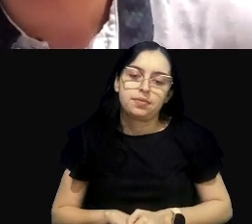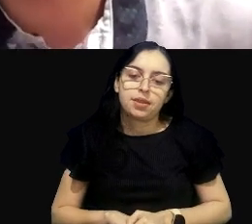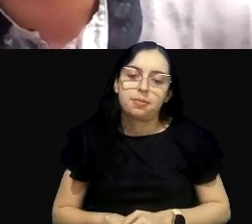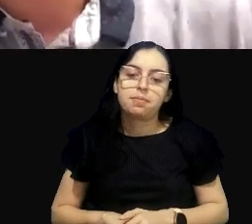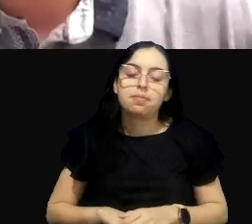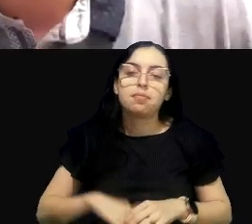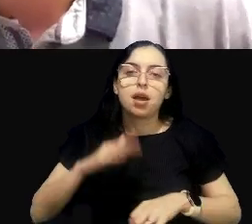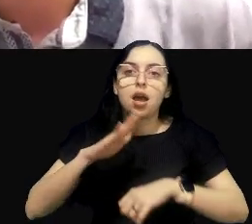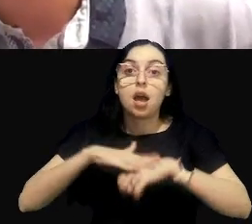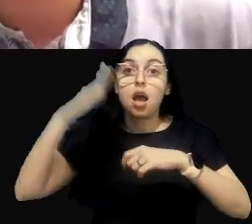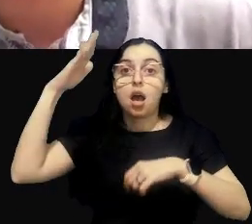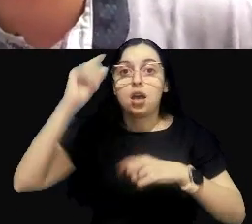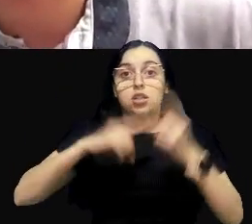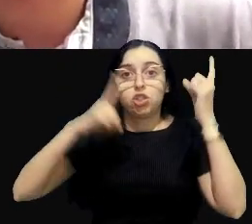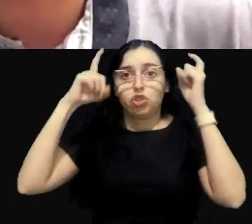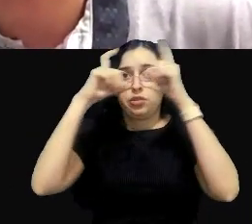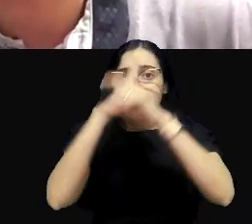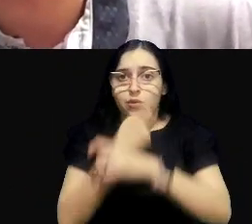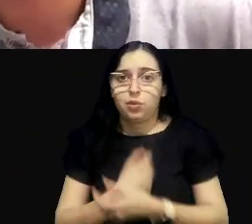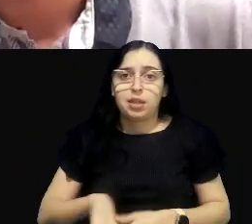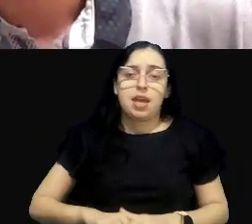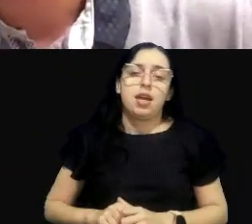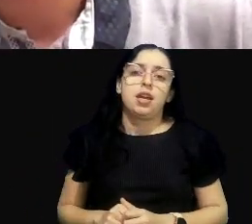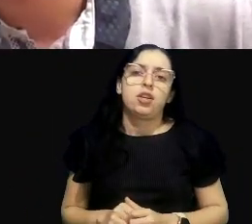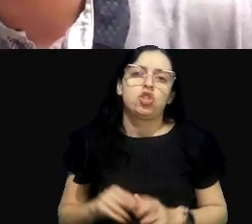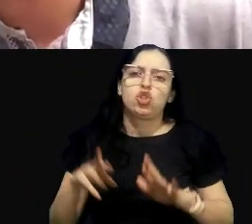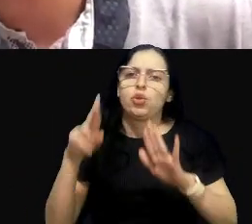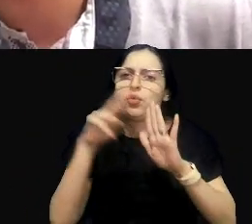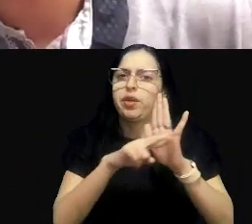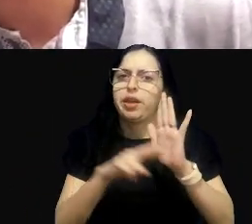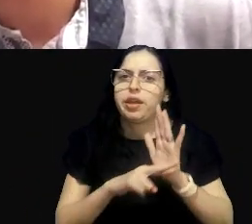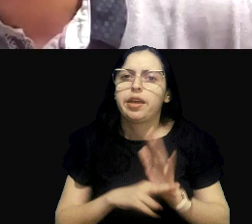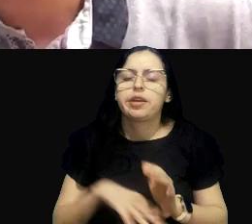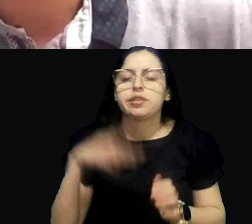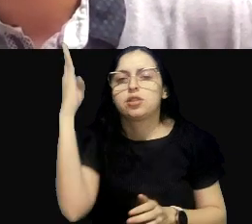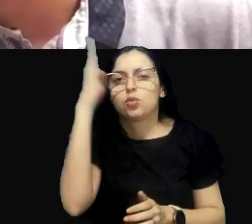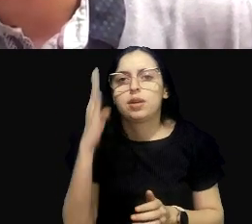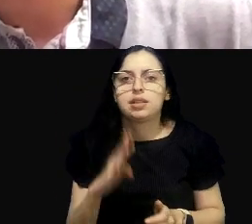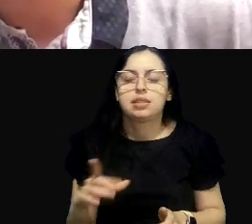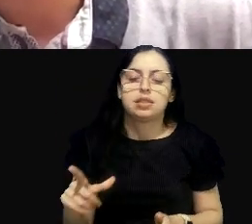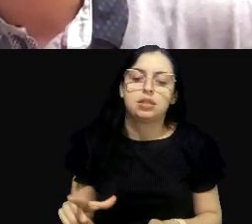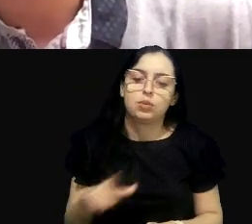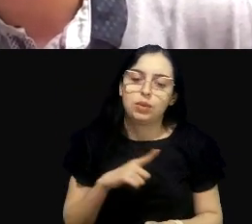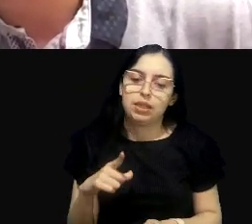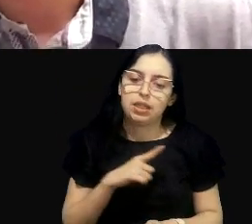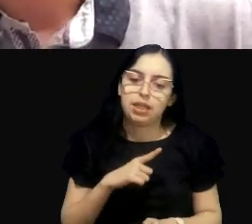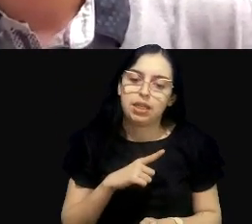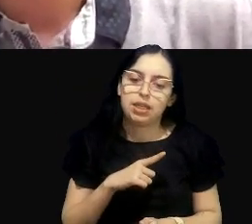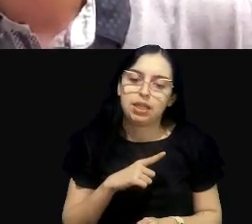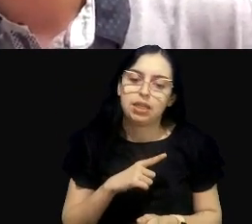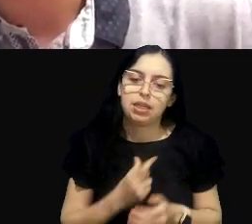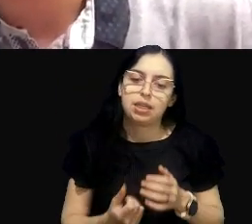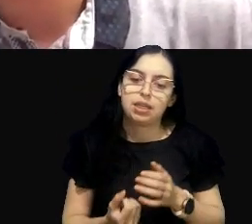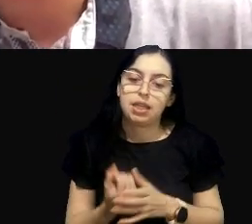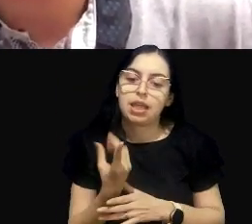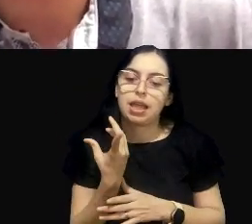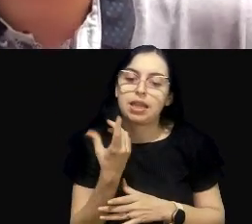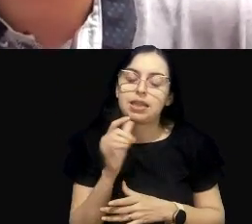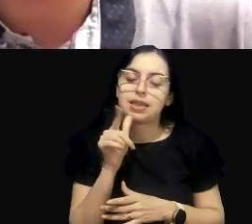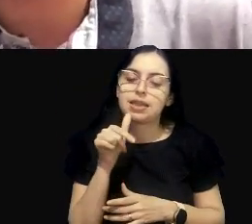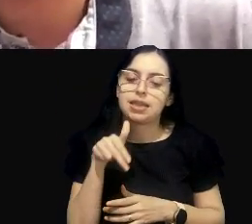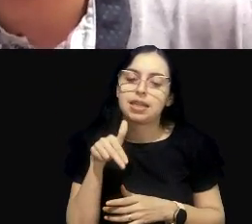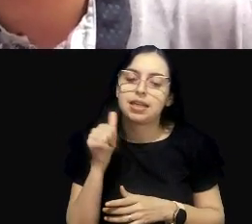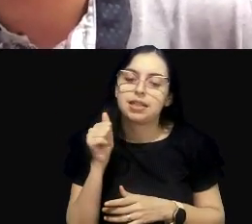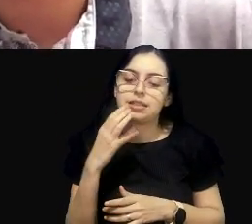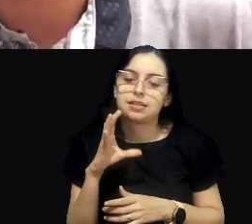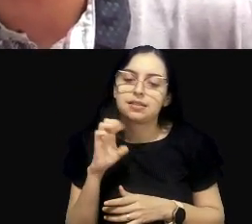mais um desafio para a gente encontrar ambientes de referência. No Brasil, ainda a gente tem remanescentes. Agora, se você for para países